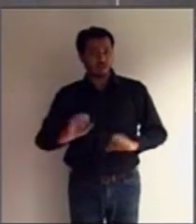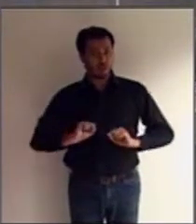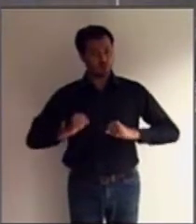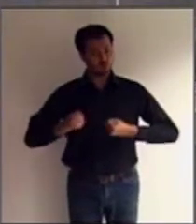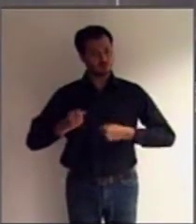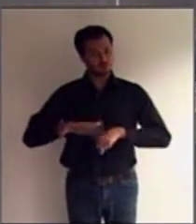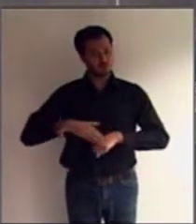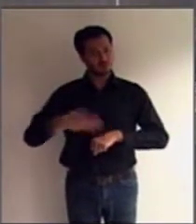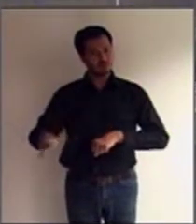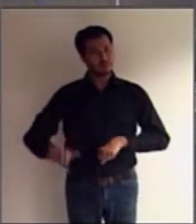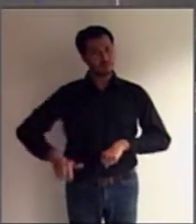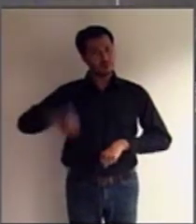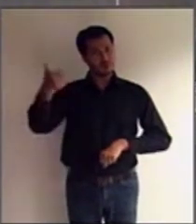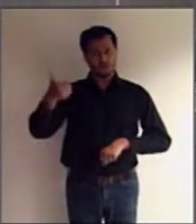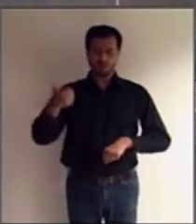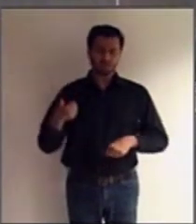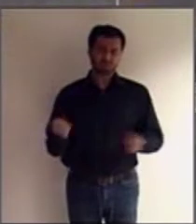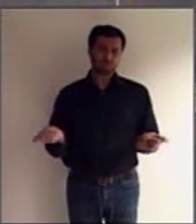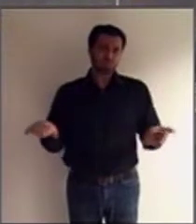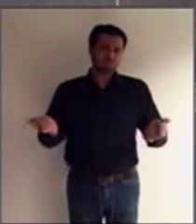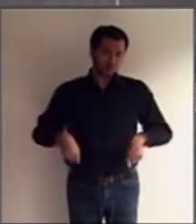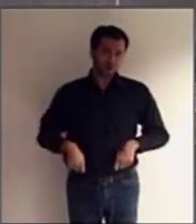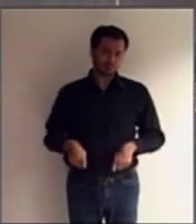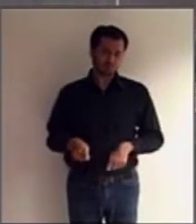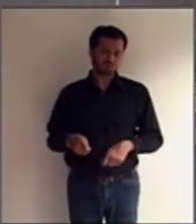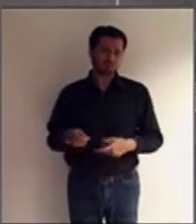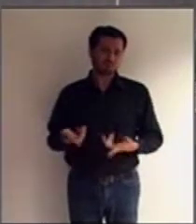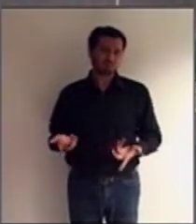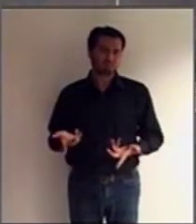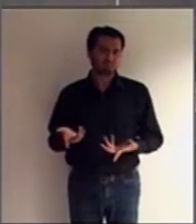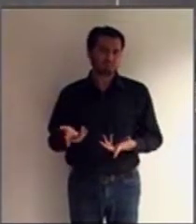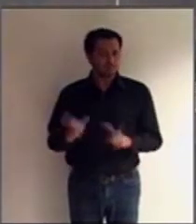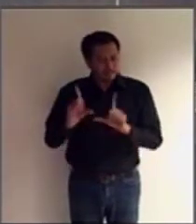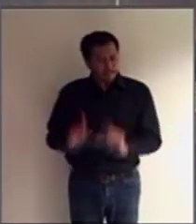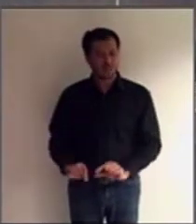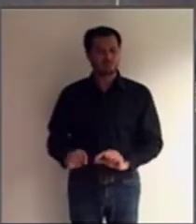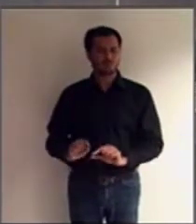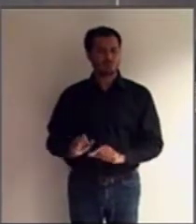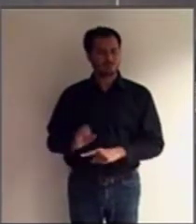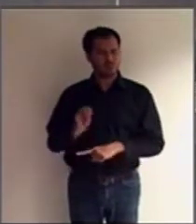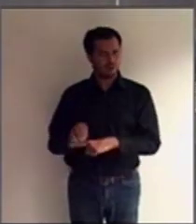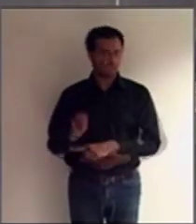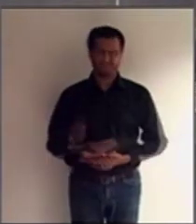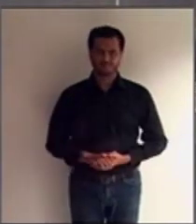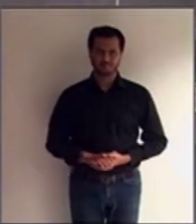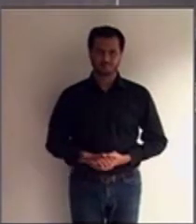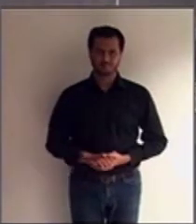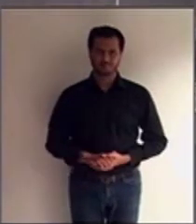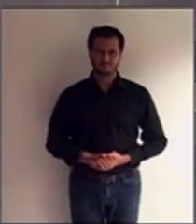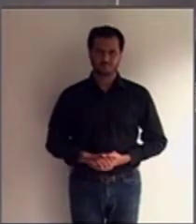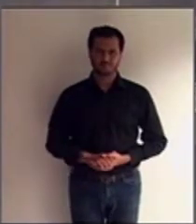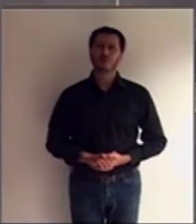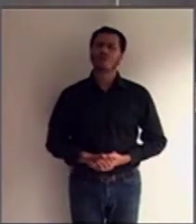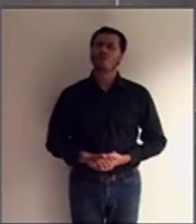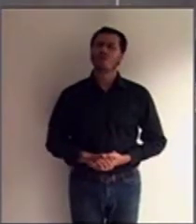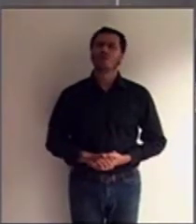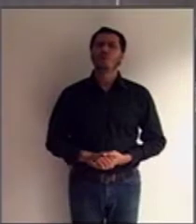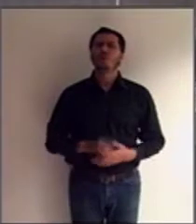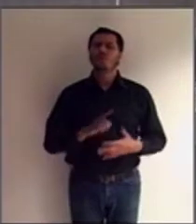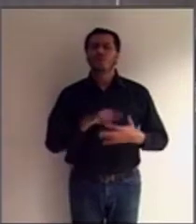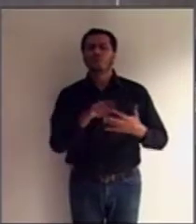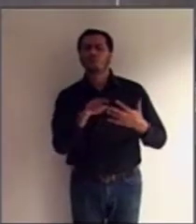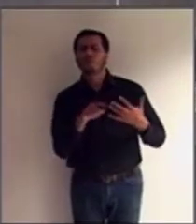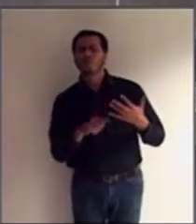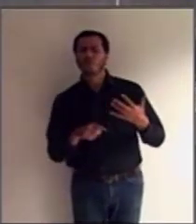independência e, com isso, precisar de menos apoio na hora do exercício de sua capacidade civil. Quais são as consequências